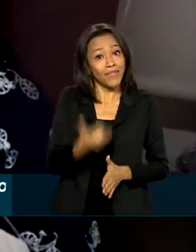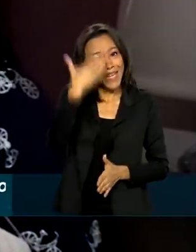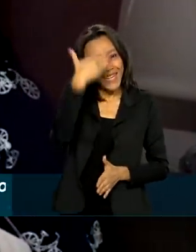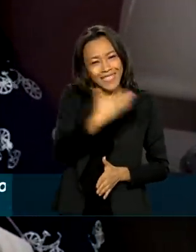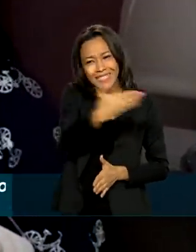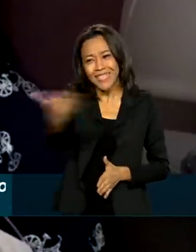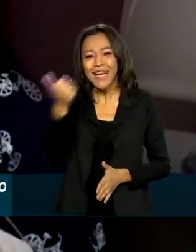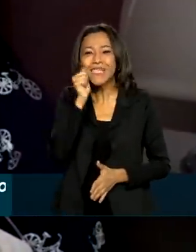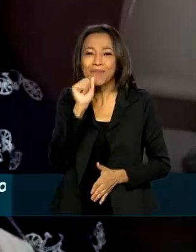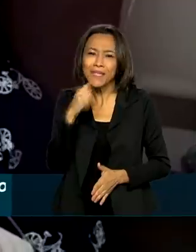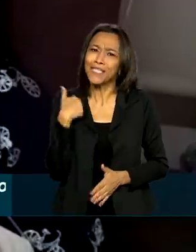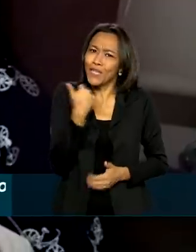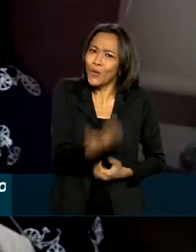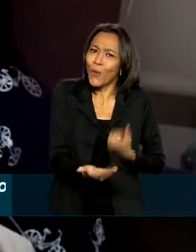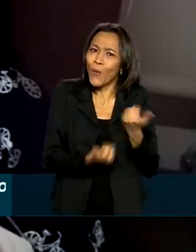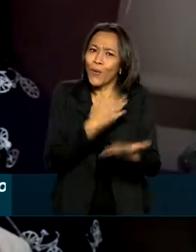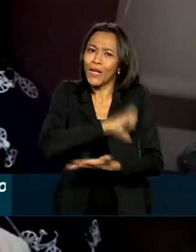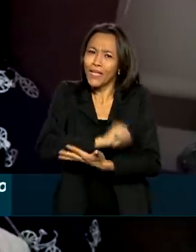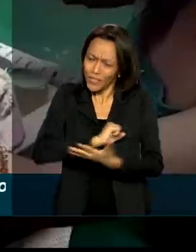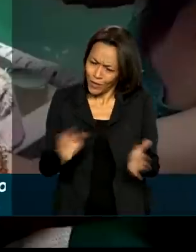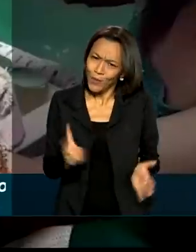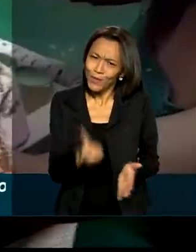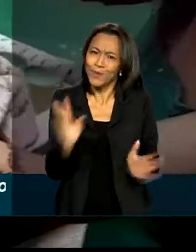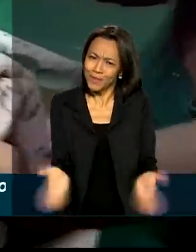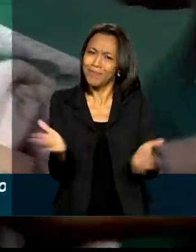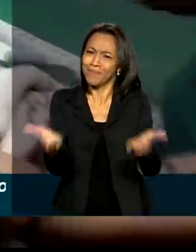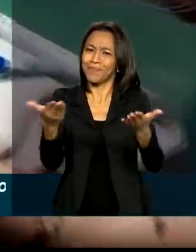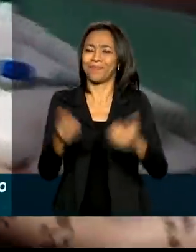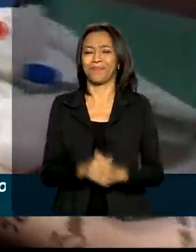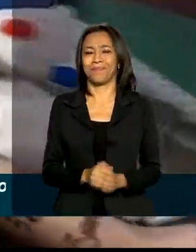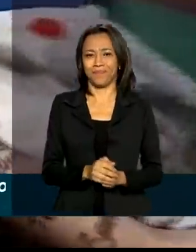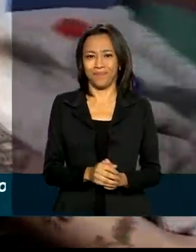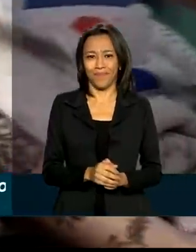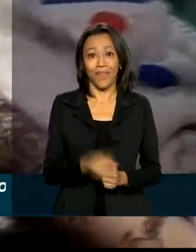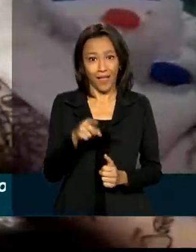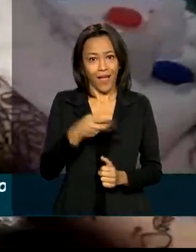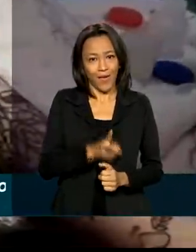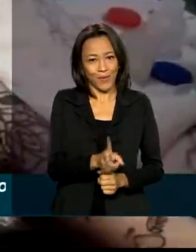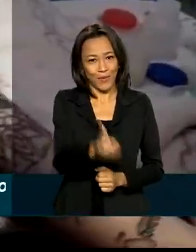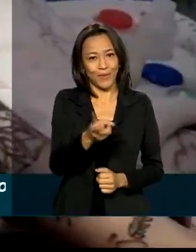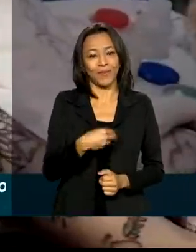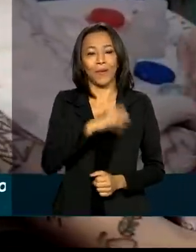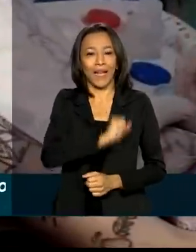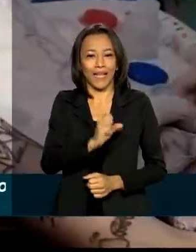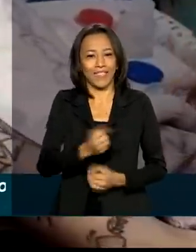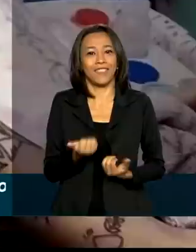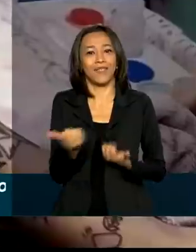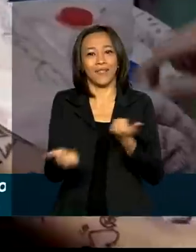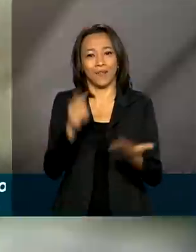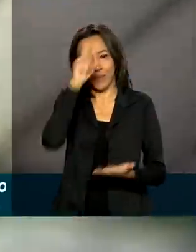todas as mães que vêm do ano e continuar incentivando a doação do leite.